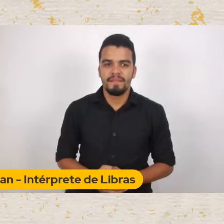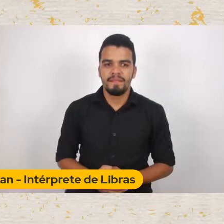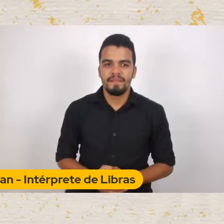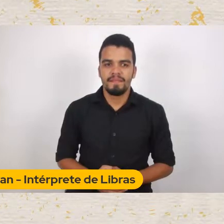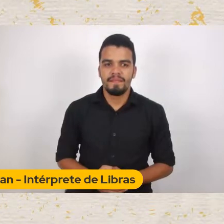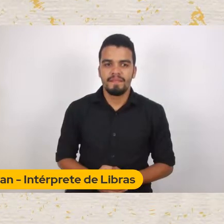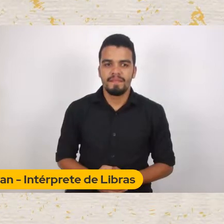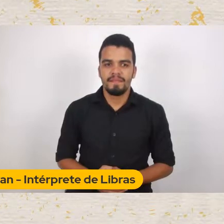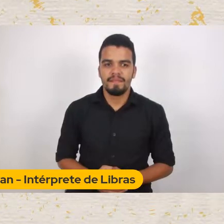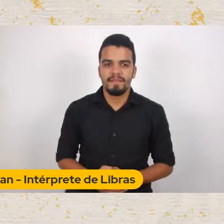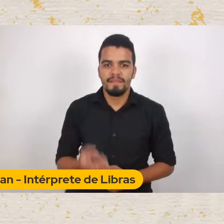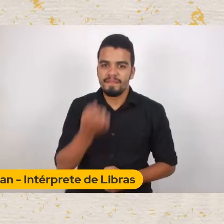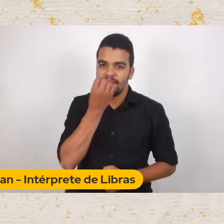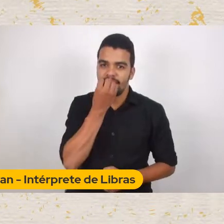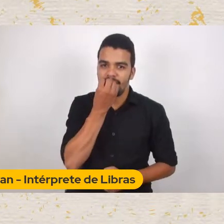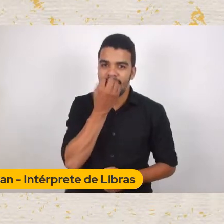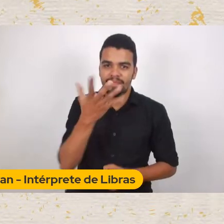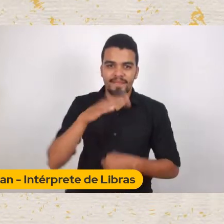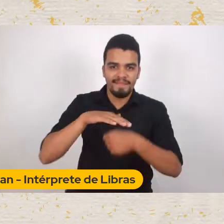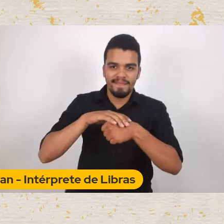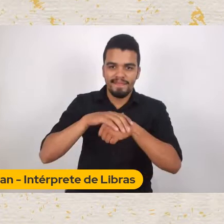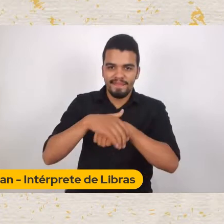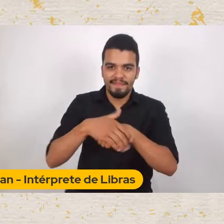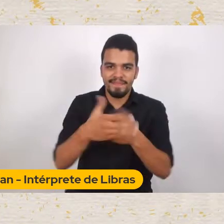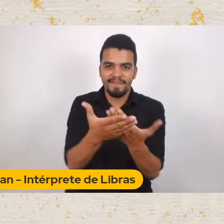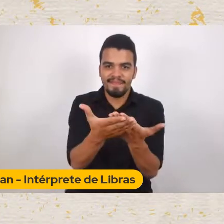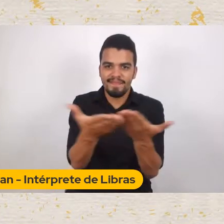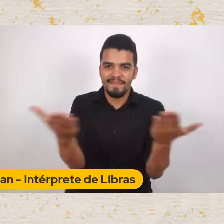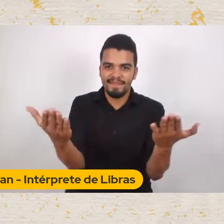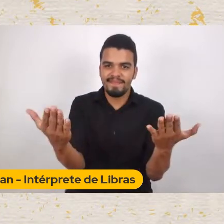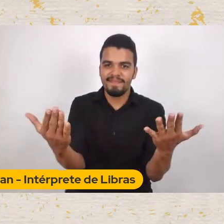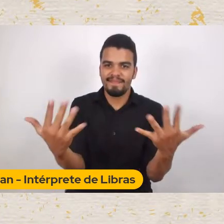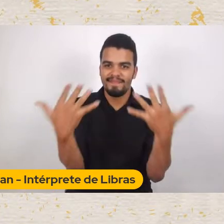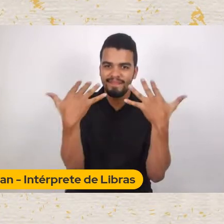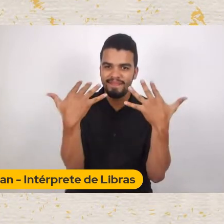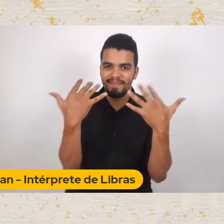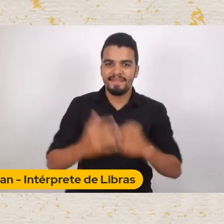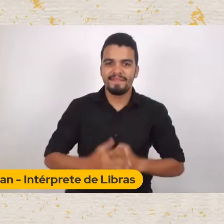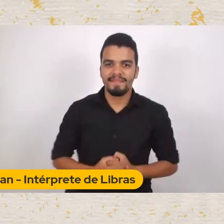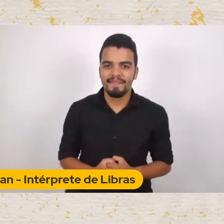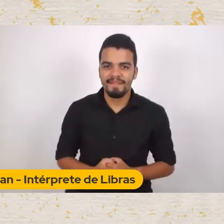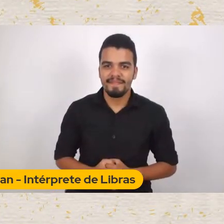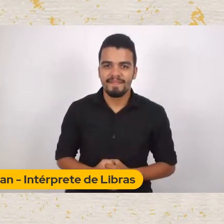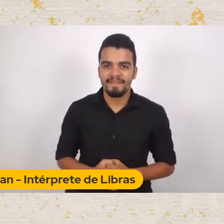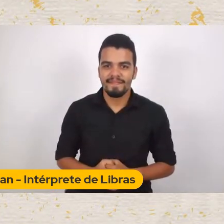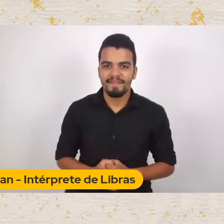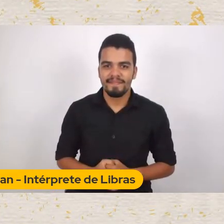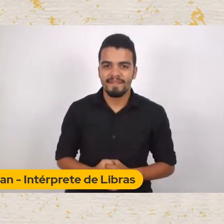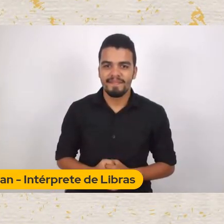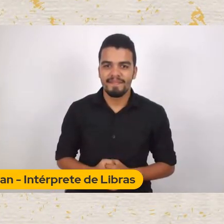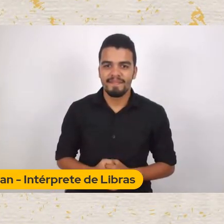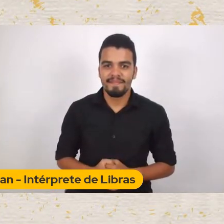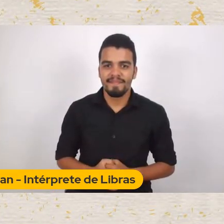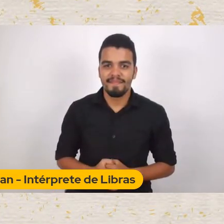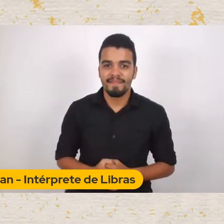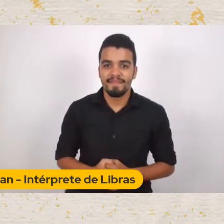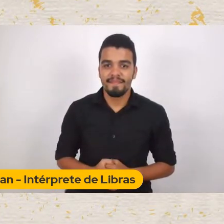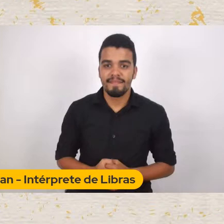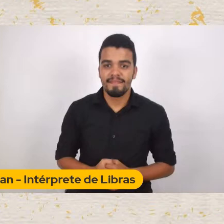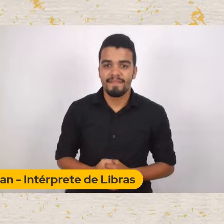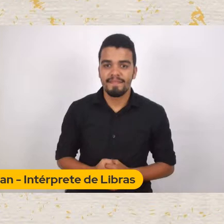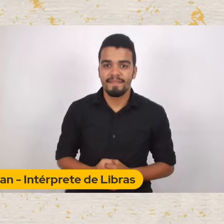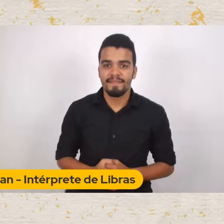Boa noite a todas as pessoas que nos assistem mais uma vez Neste momento eu gostaria de